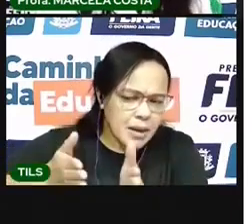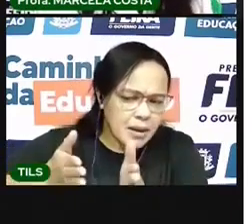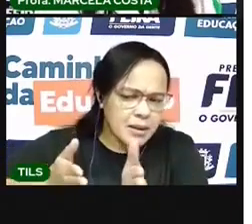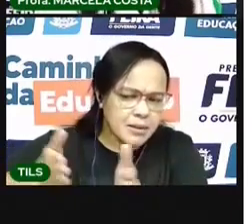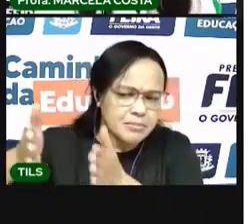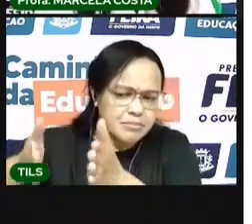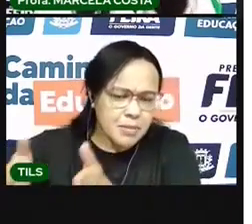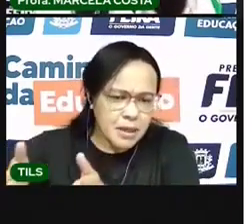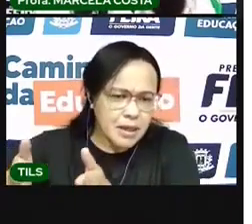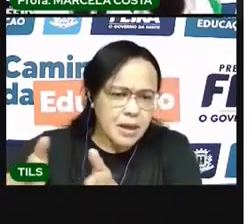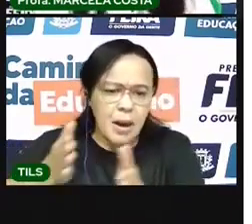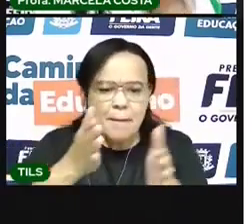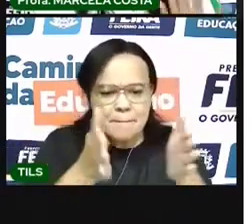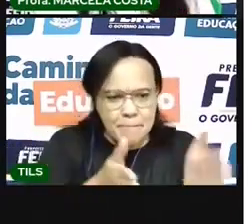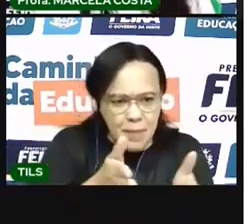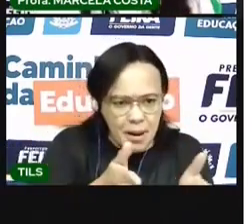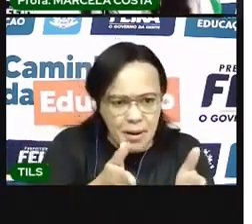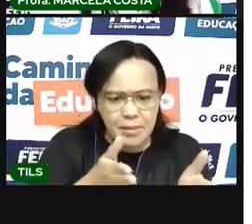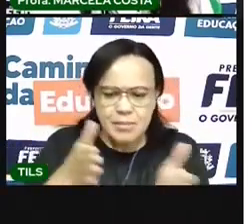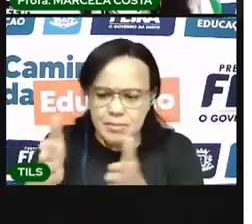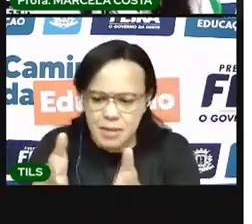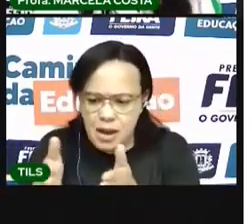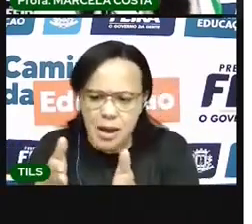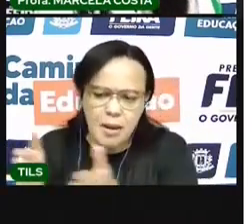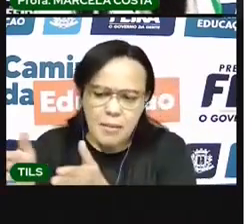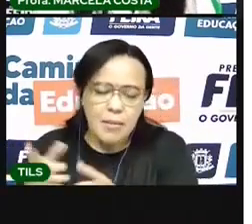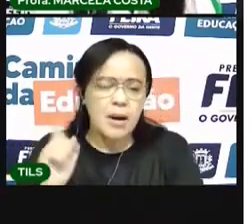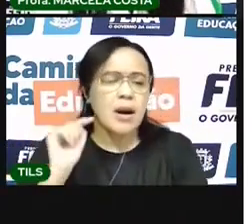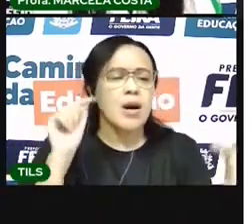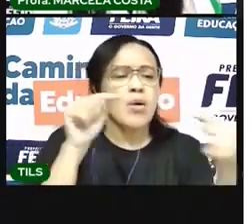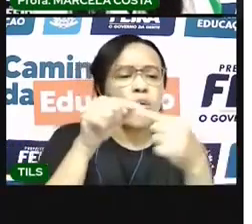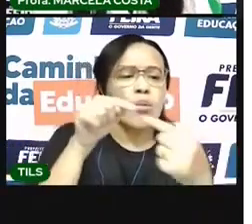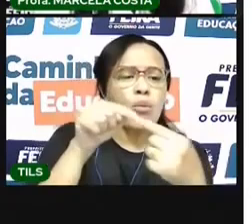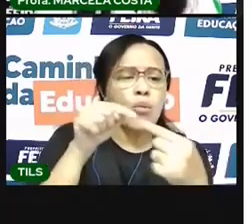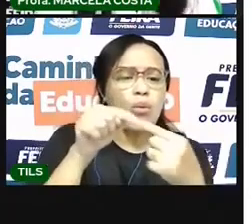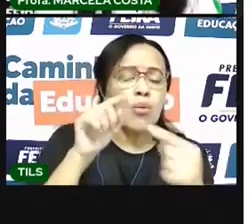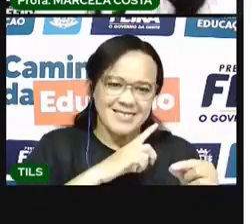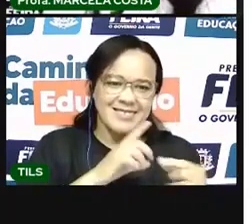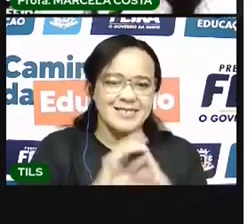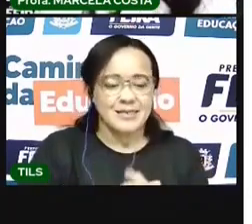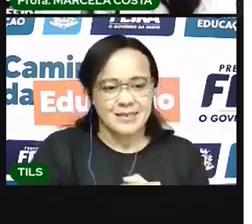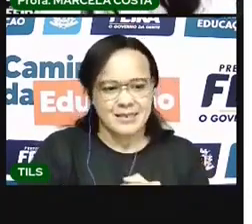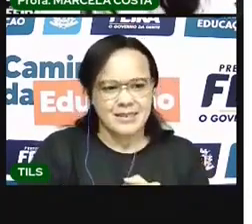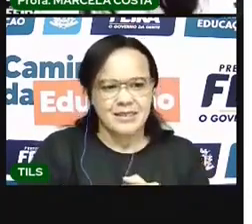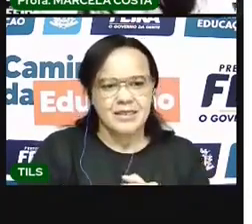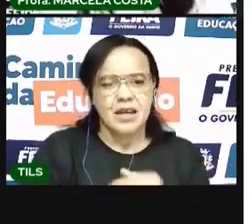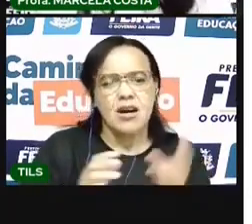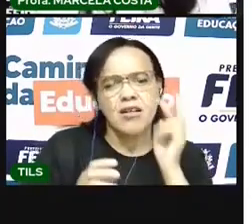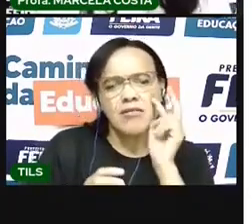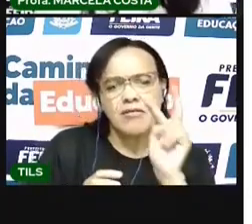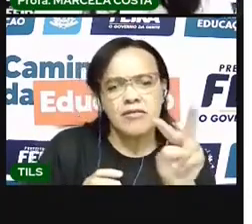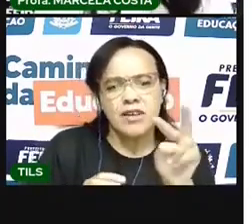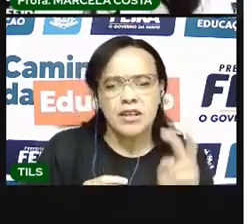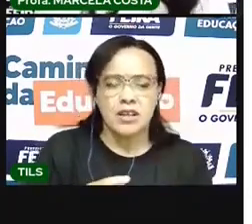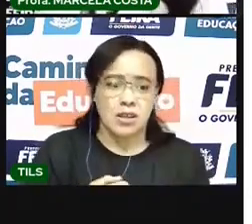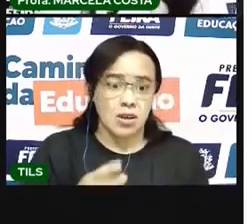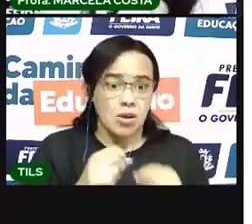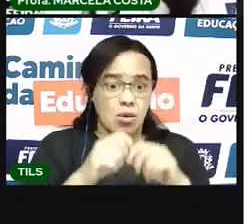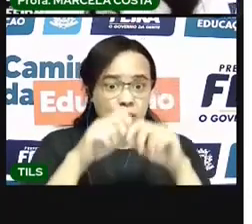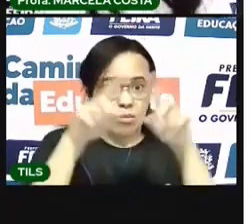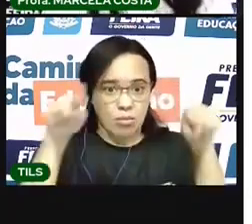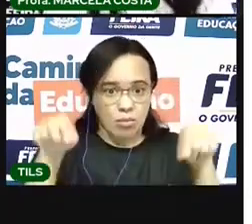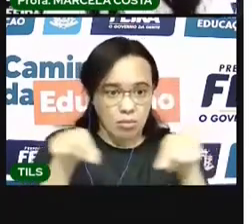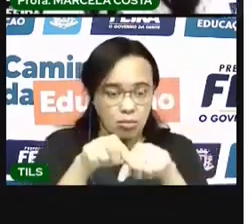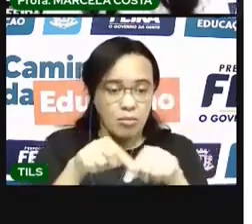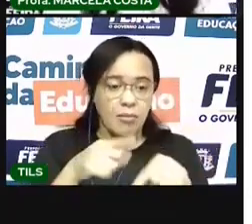minguante. Se está nova. Se está crescente. Se a lua está cheia. Vocês observaram que o calendário está